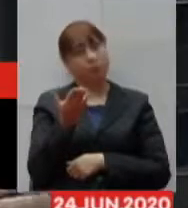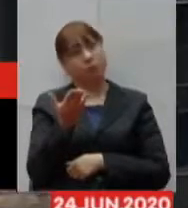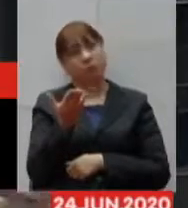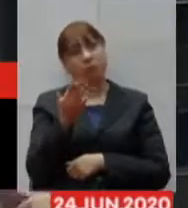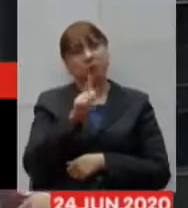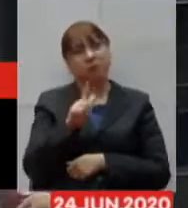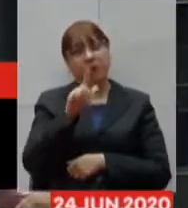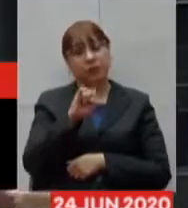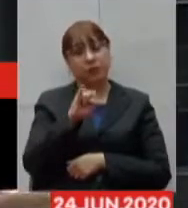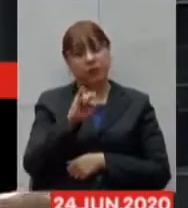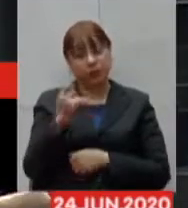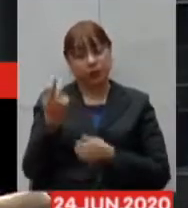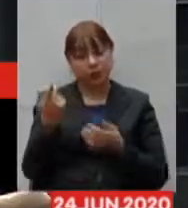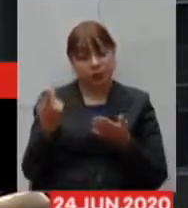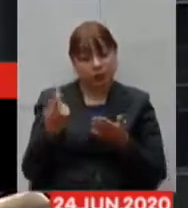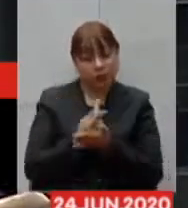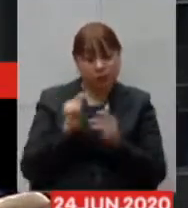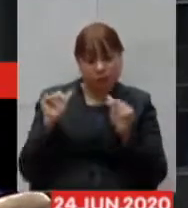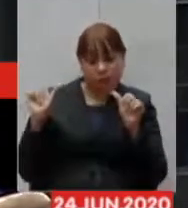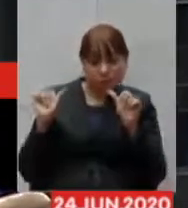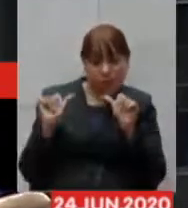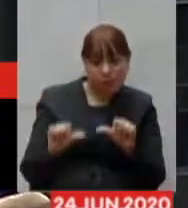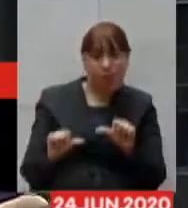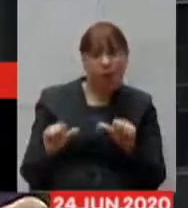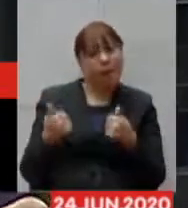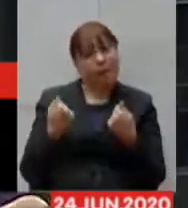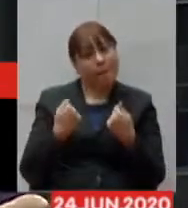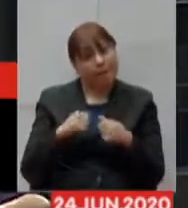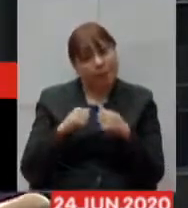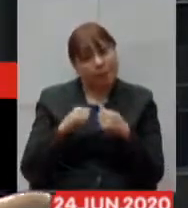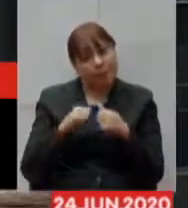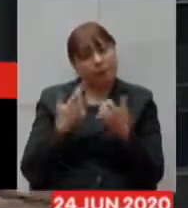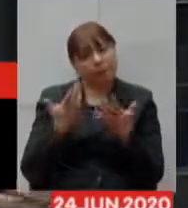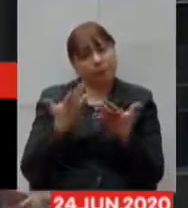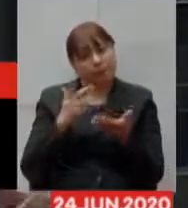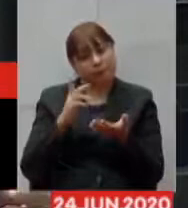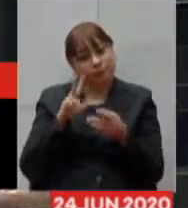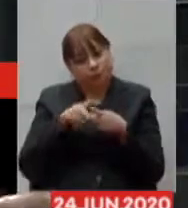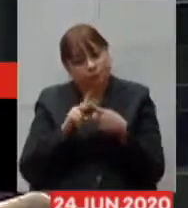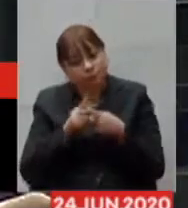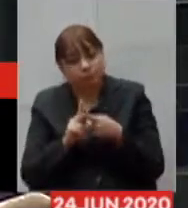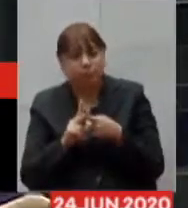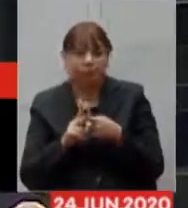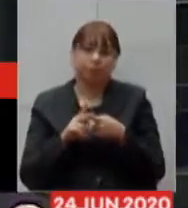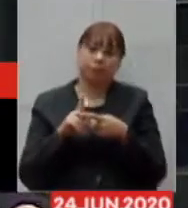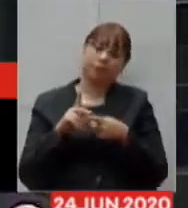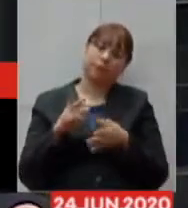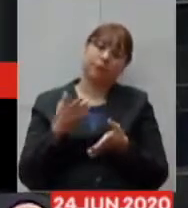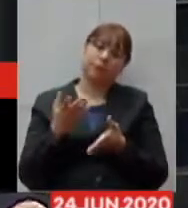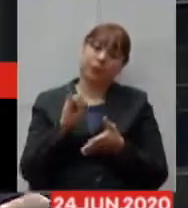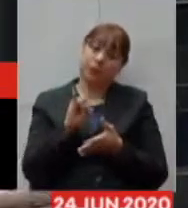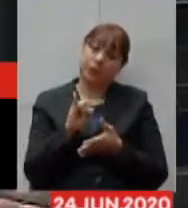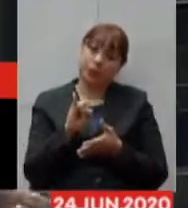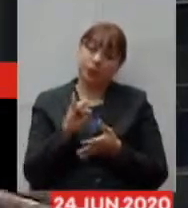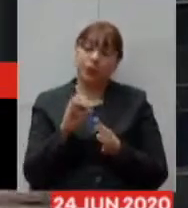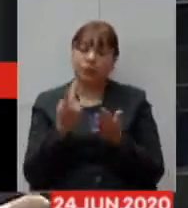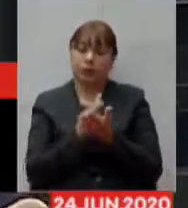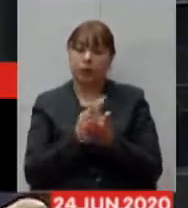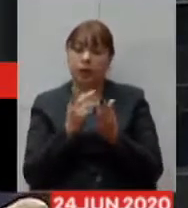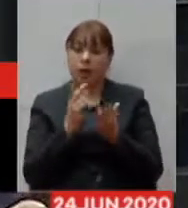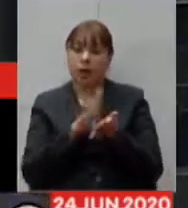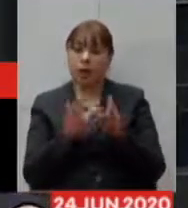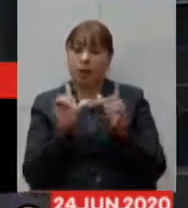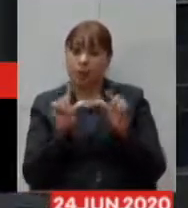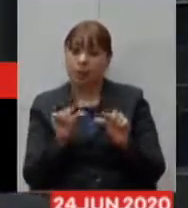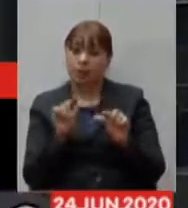pior, teria que se fazer um aditivo, se se gastar menos, essa aqui é uma